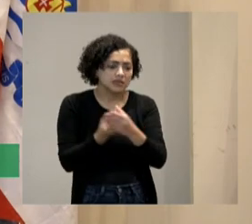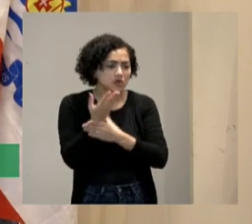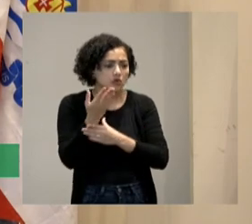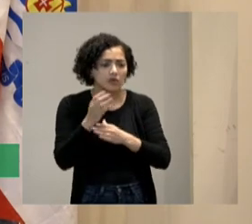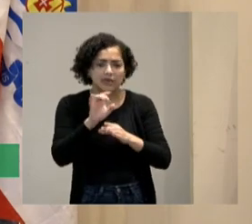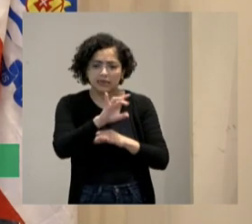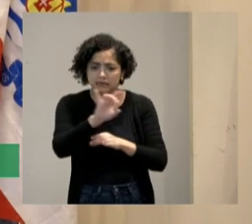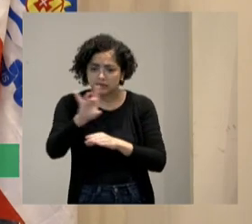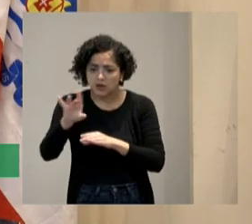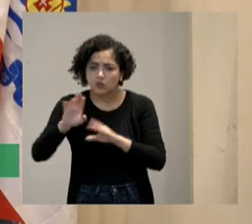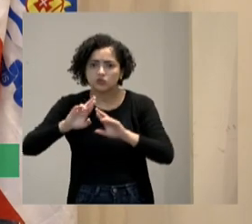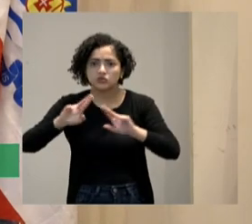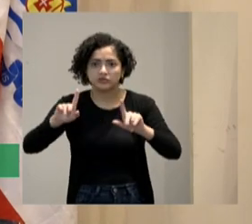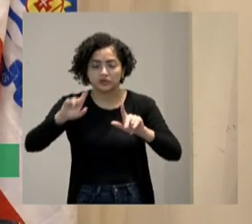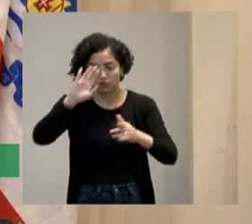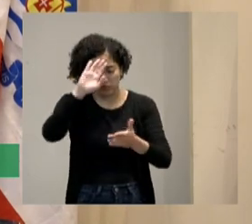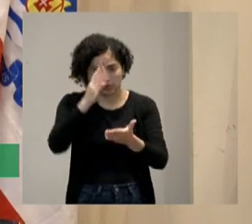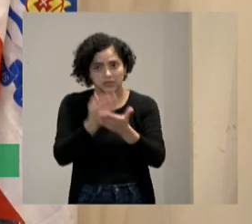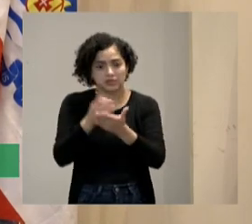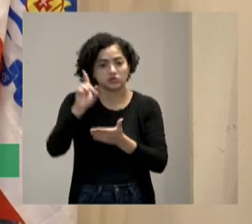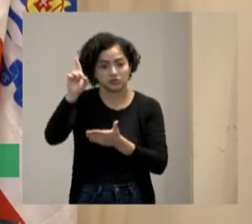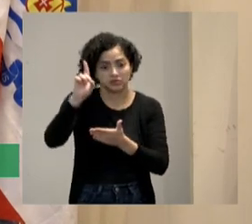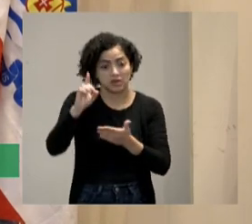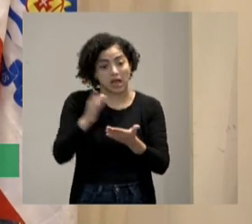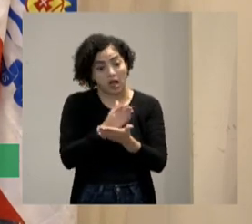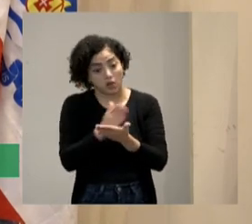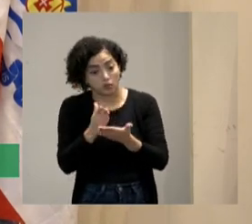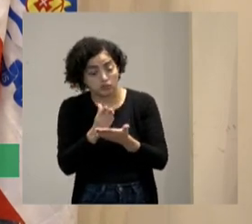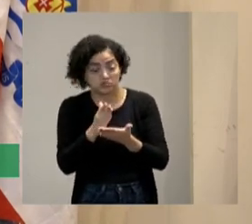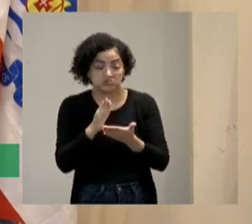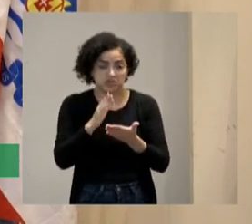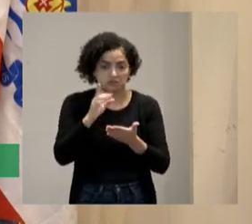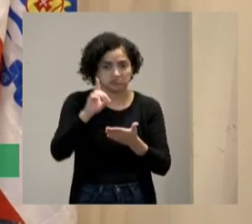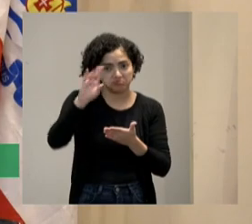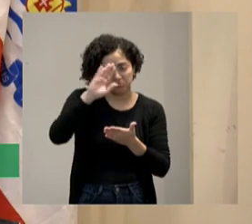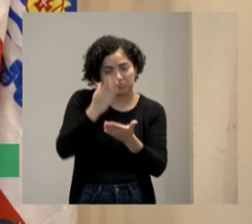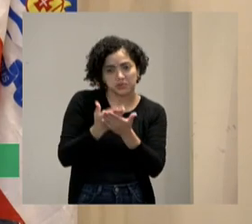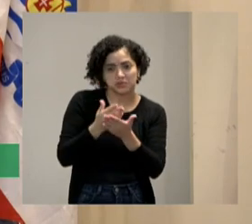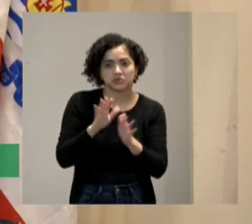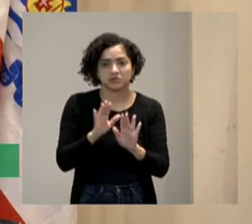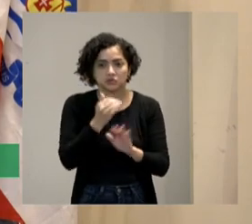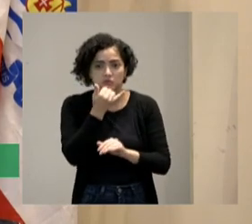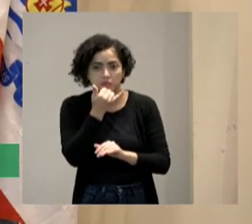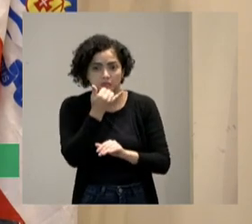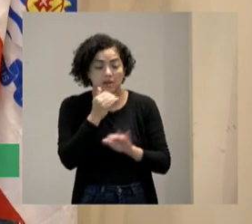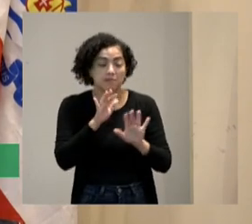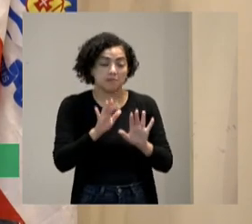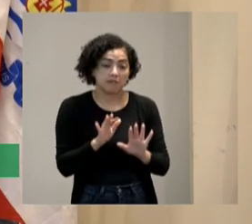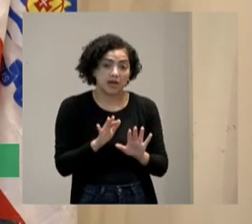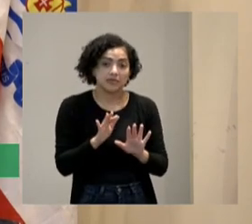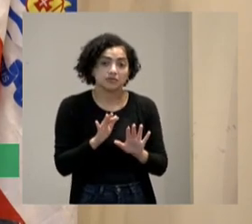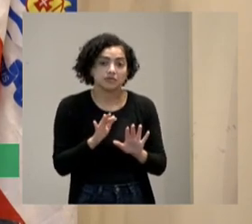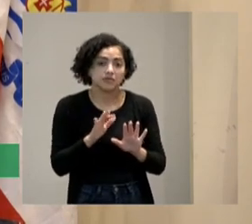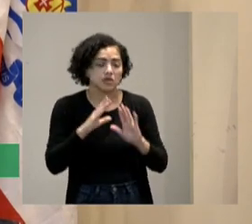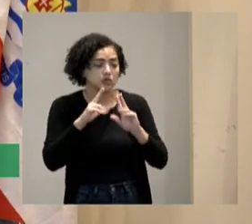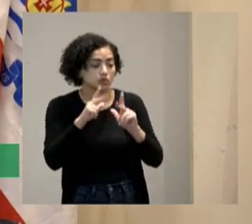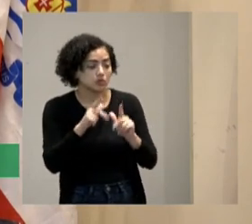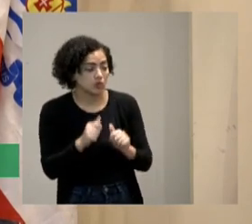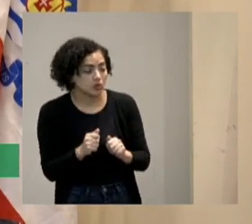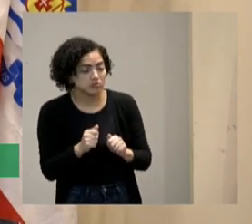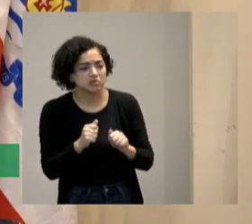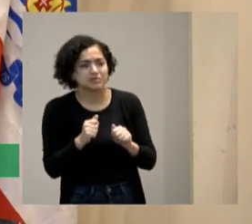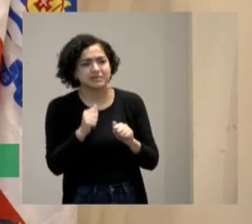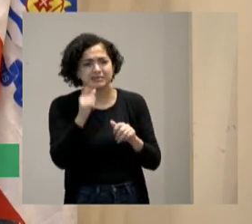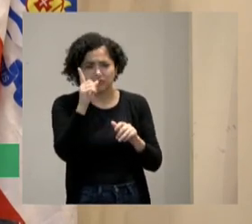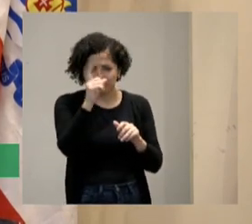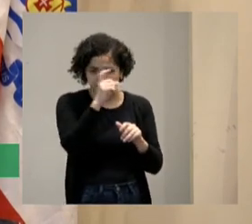desculpa eu acredito em Deus pode ser alguém que não acredite desculpa mas imagina todo o indivíduo tão complexo que a